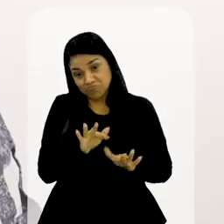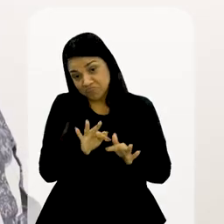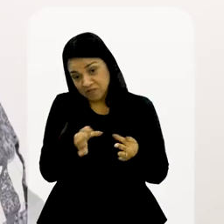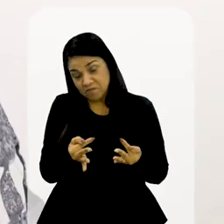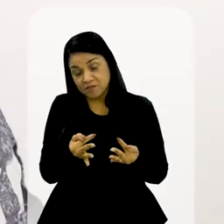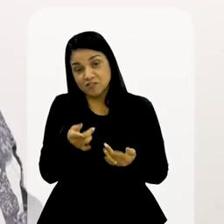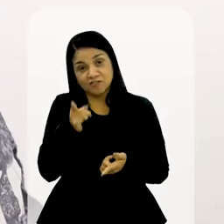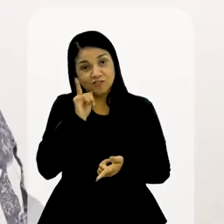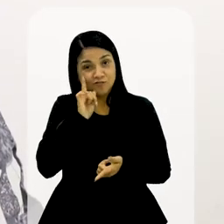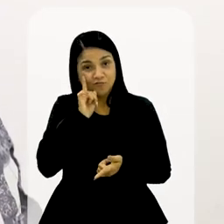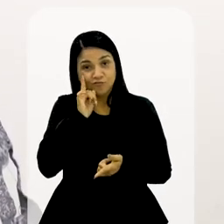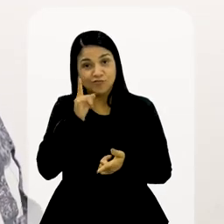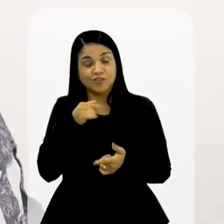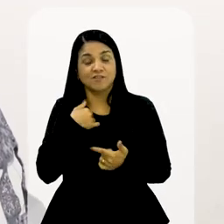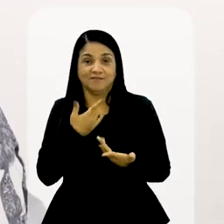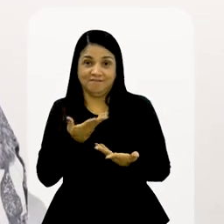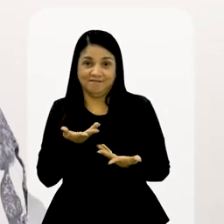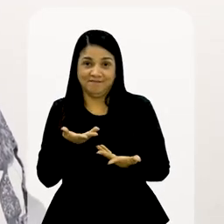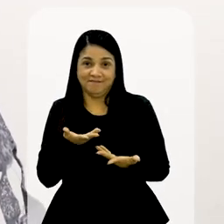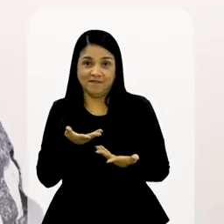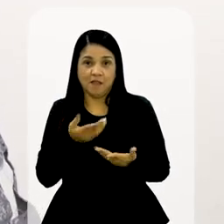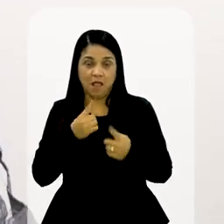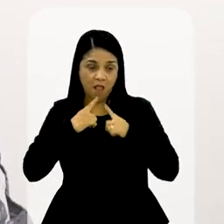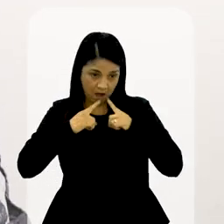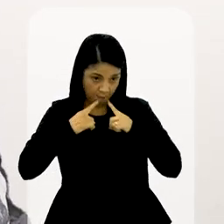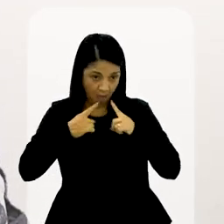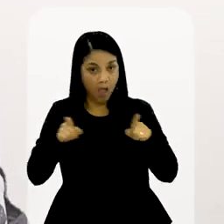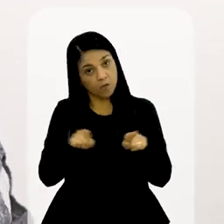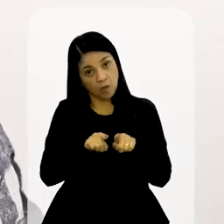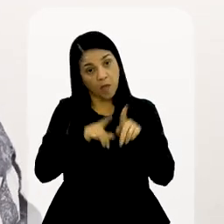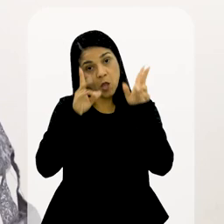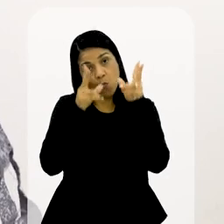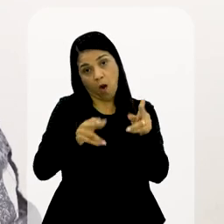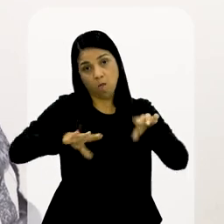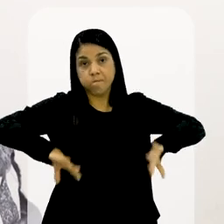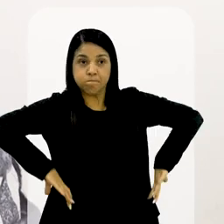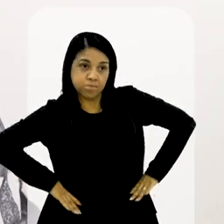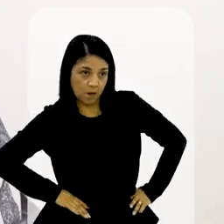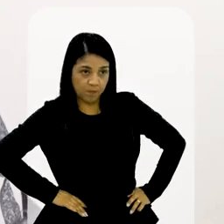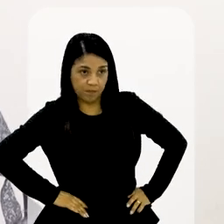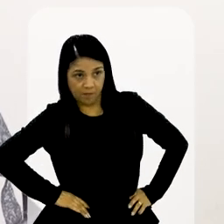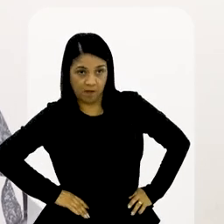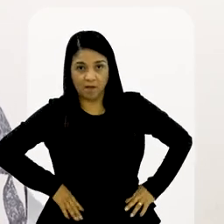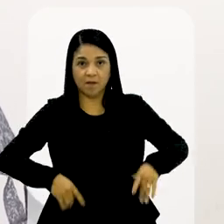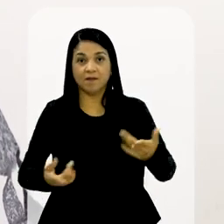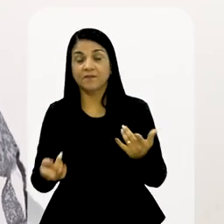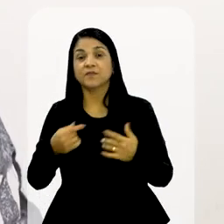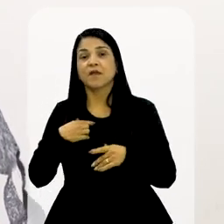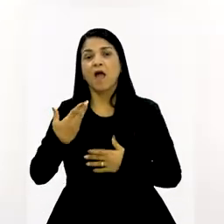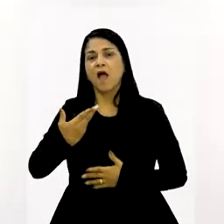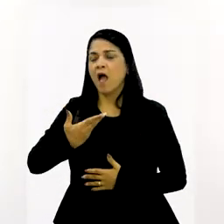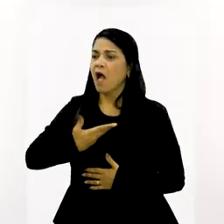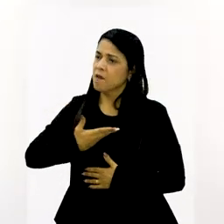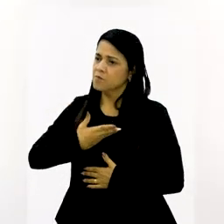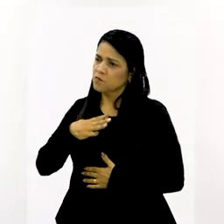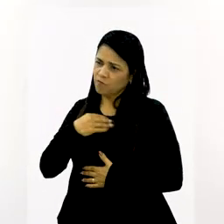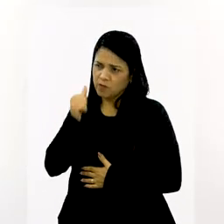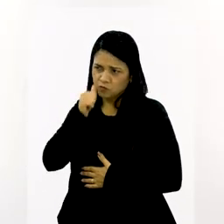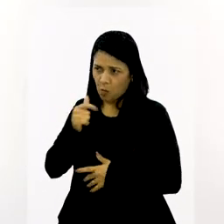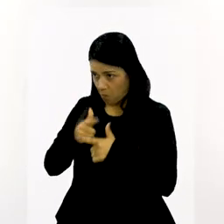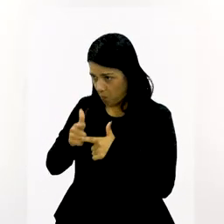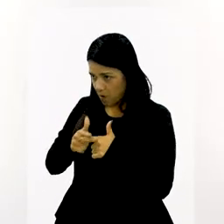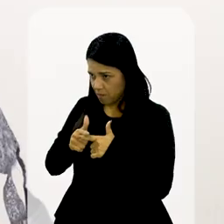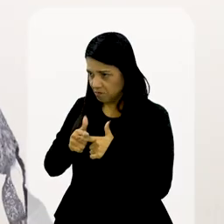coisa poeril, diária, mas ela já ficou. Ah, é para eu reclamar? Deixa eu botar a minha mão na cintura. Amigos foi um problema?